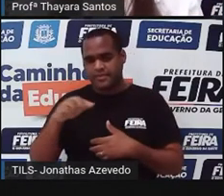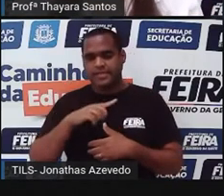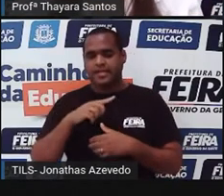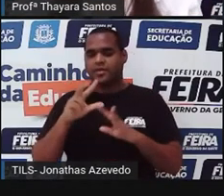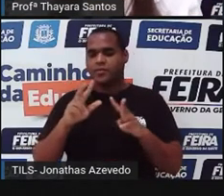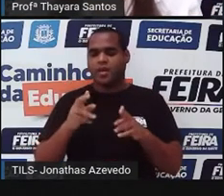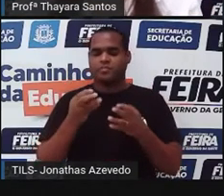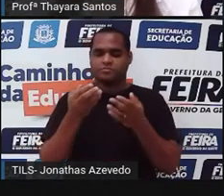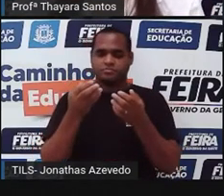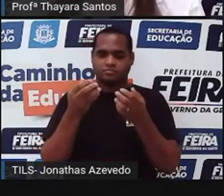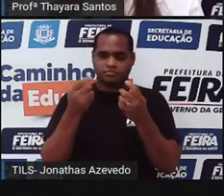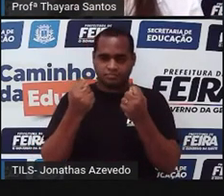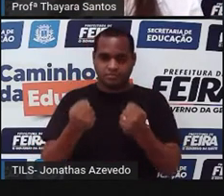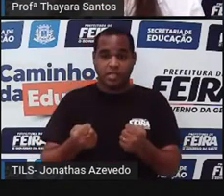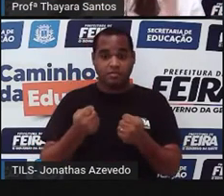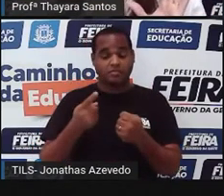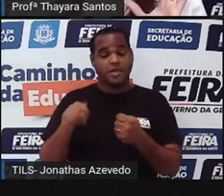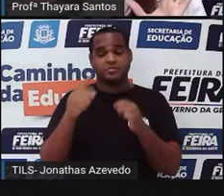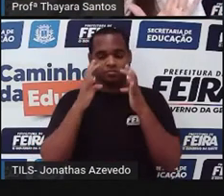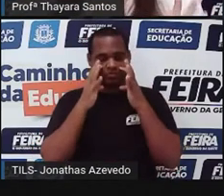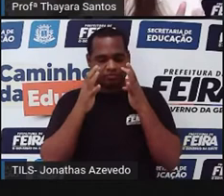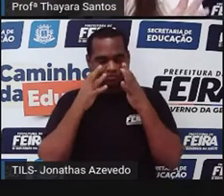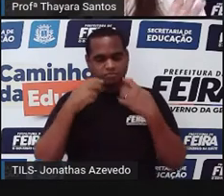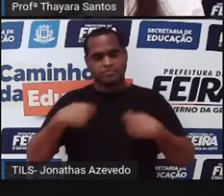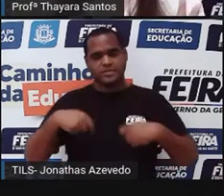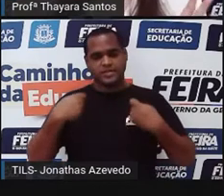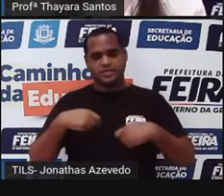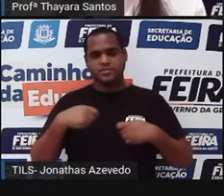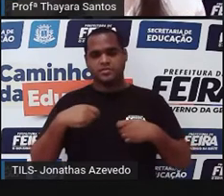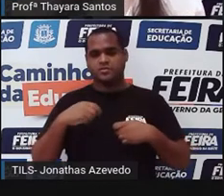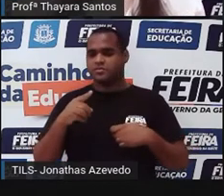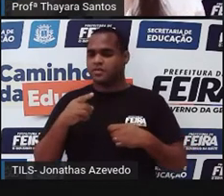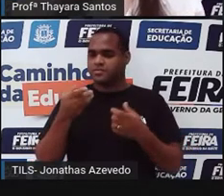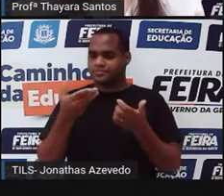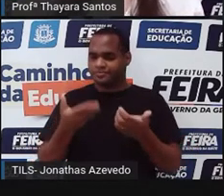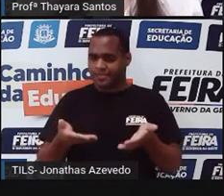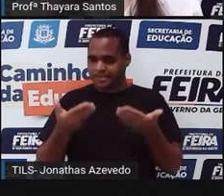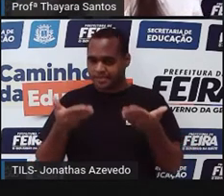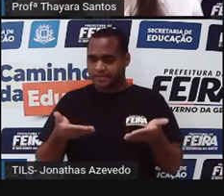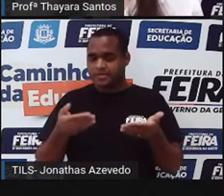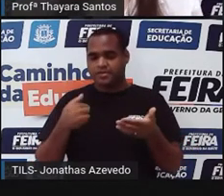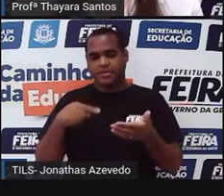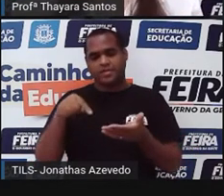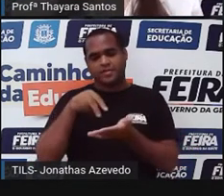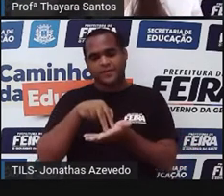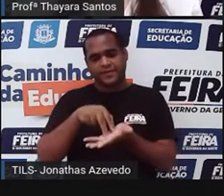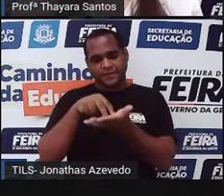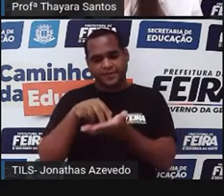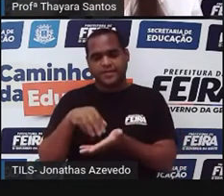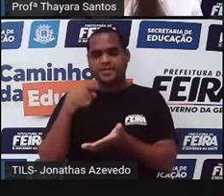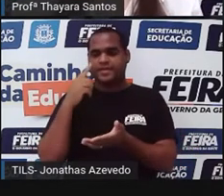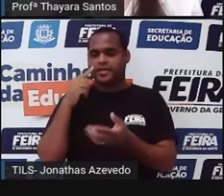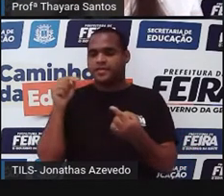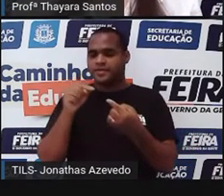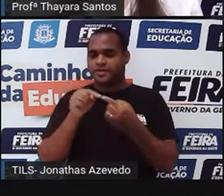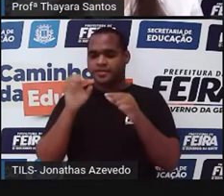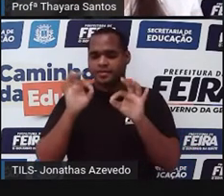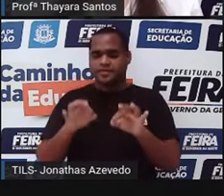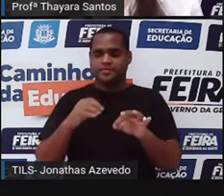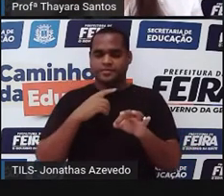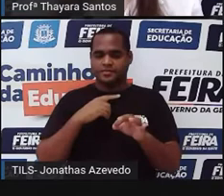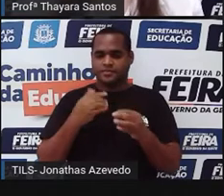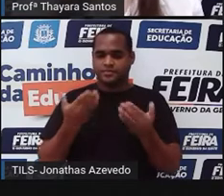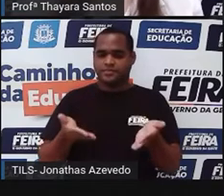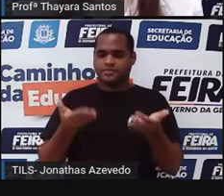que tem uma coisa que a gente precisa ficar bem atento. O nosso peso que a gente vê na balança não é exatamente a quantidade de massa que a gente